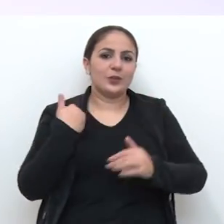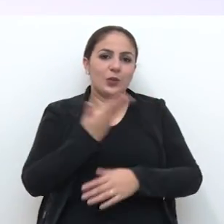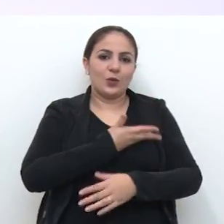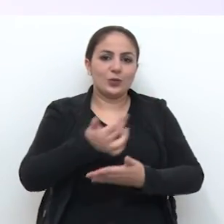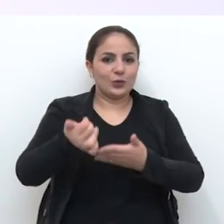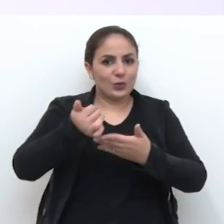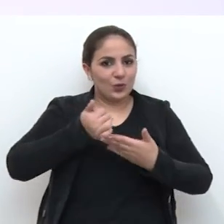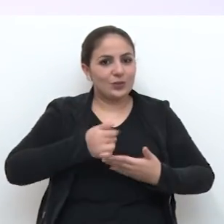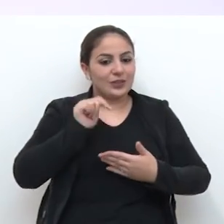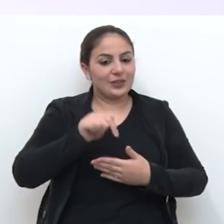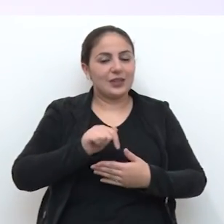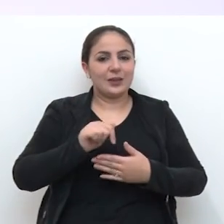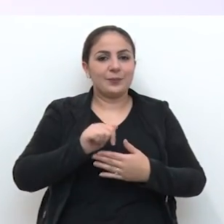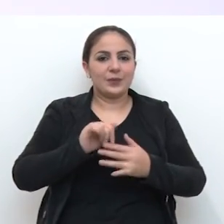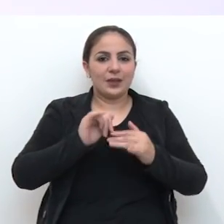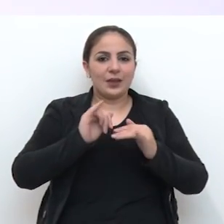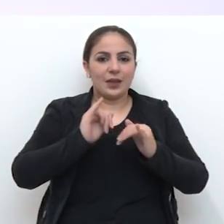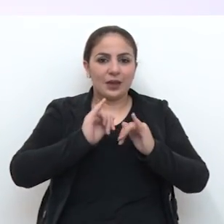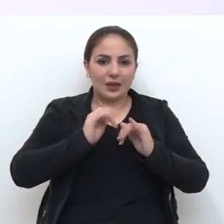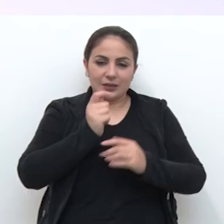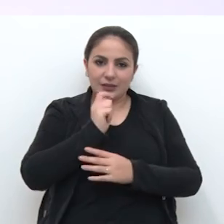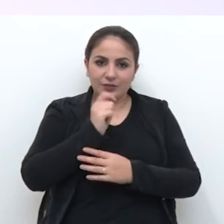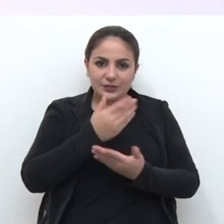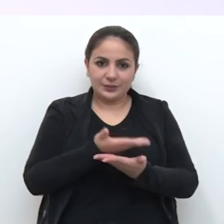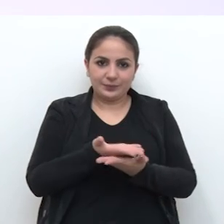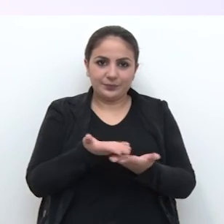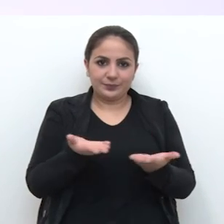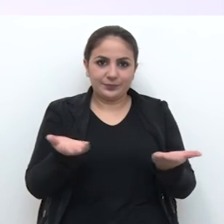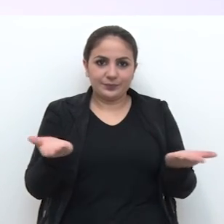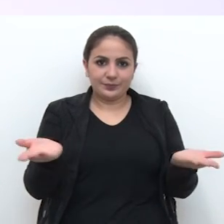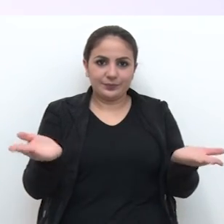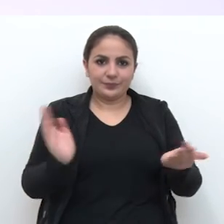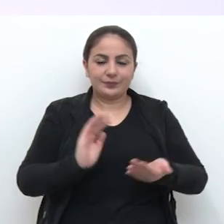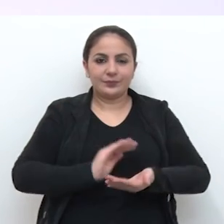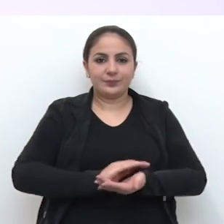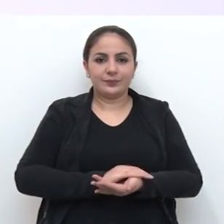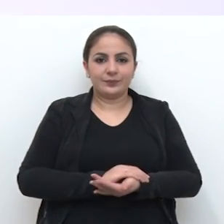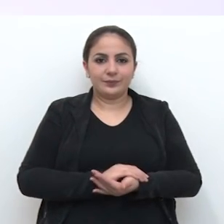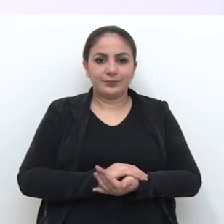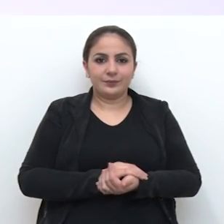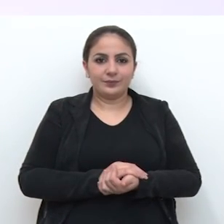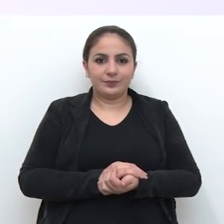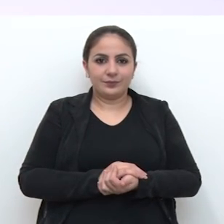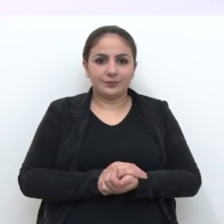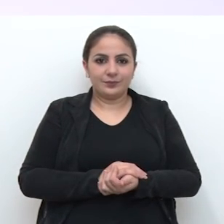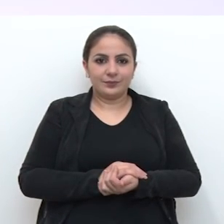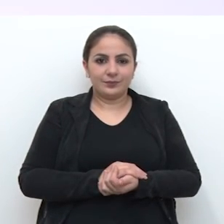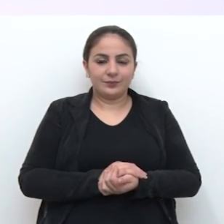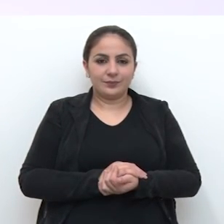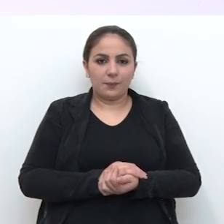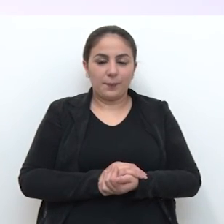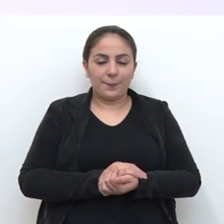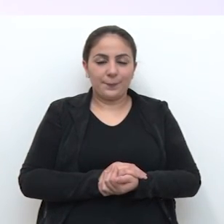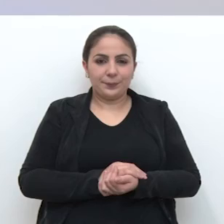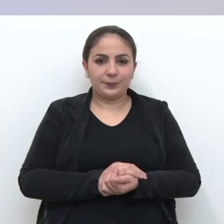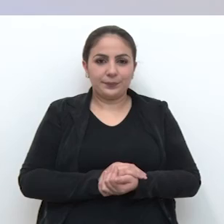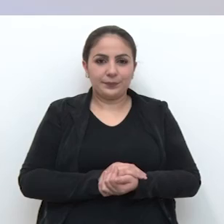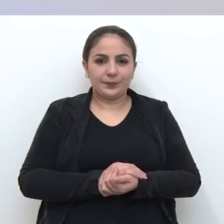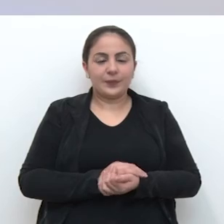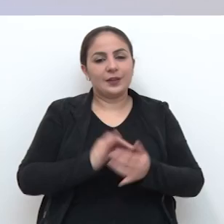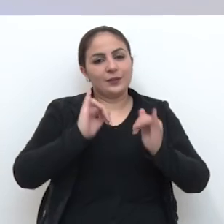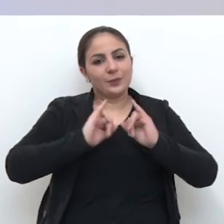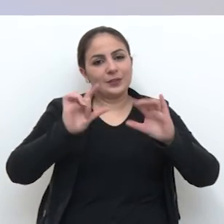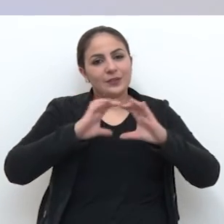trouxe aqui nesta entrevista, é o www.pmpf.rs.gov.br.